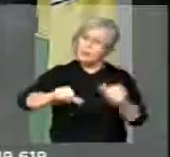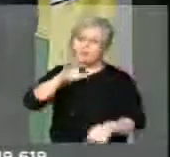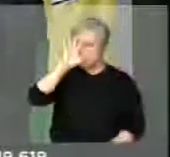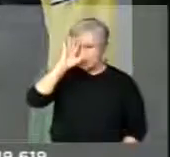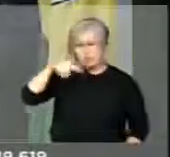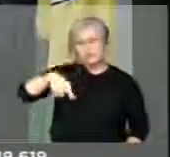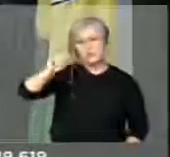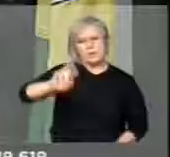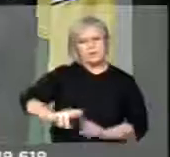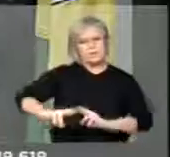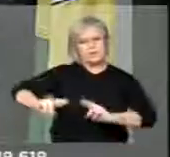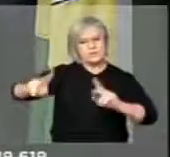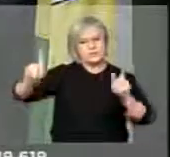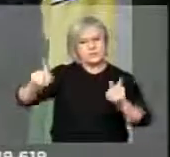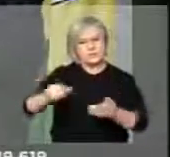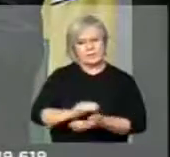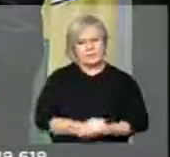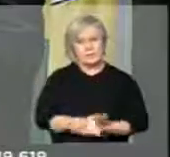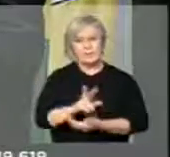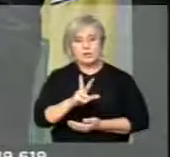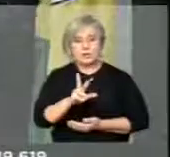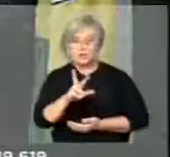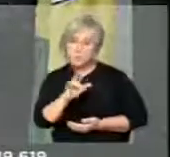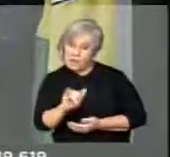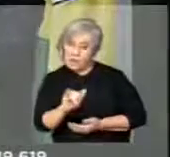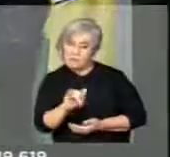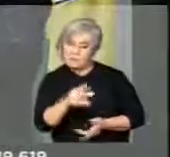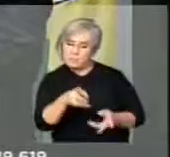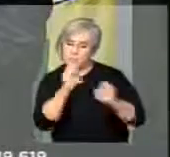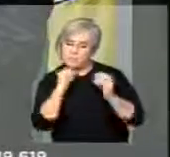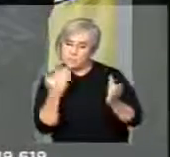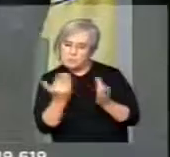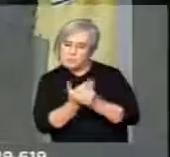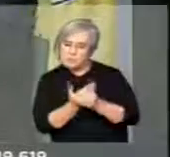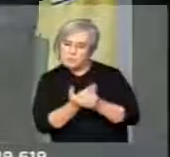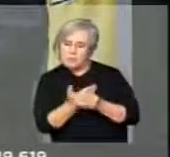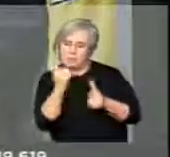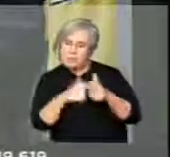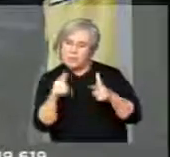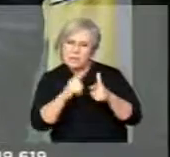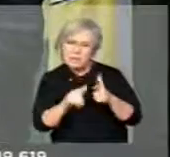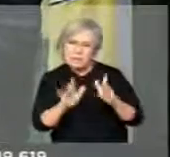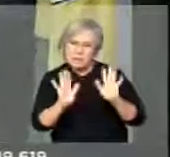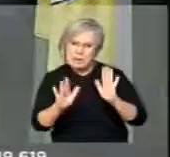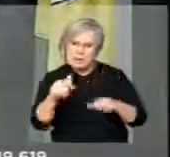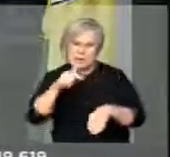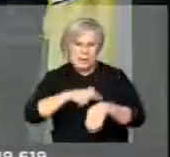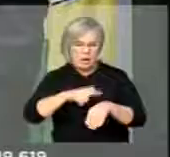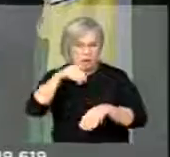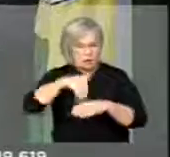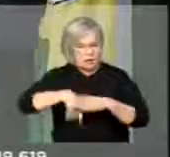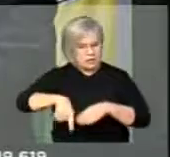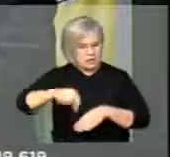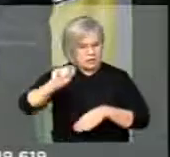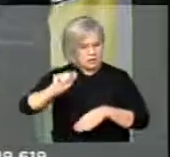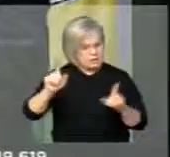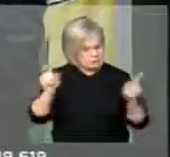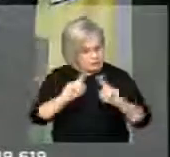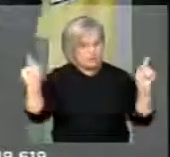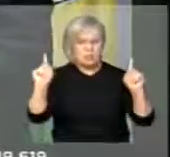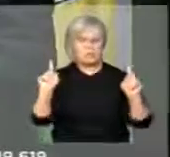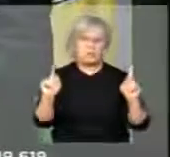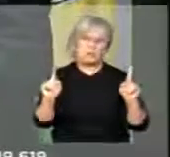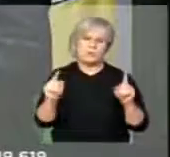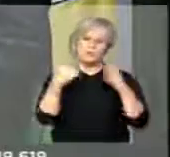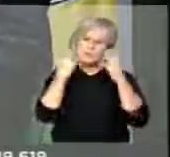processo que vai ter problema, que pense bem, não faça isso. Vamos conversar, vamos dialogar.